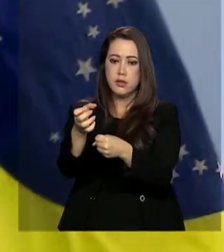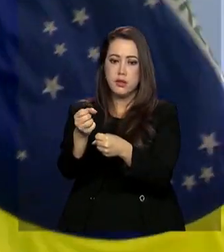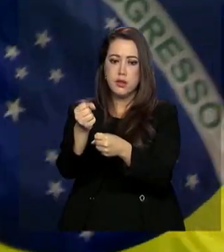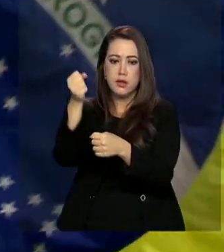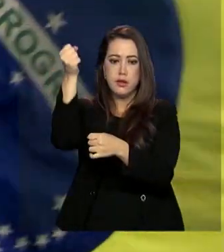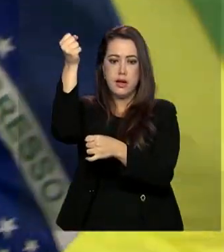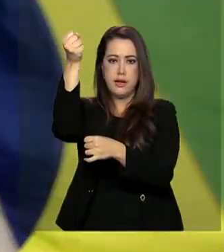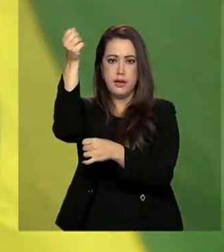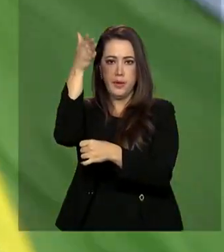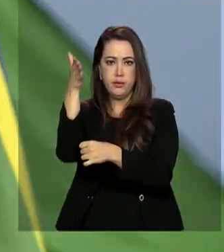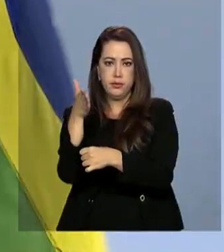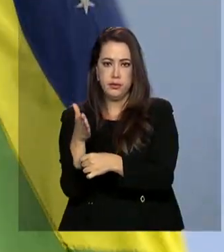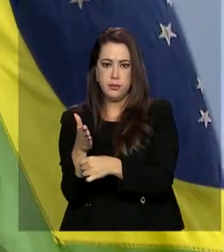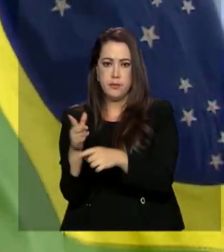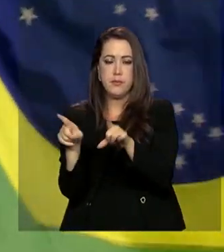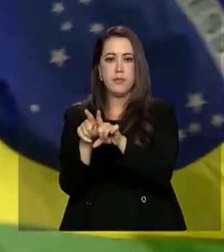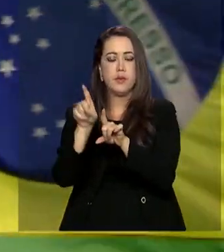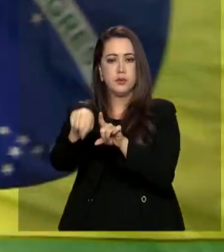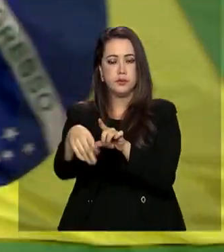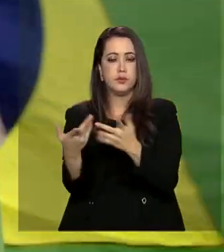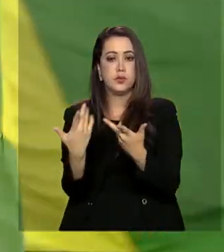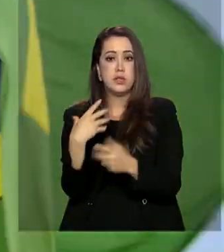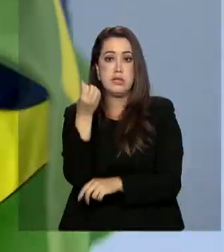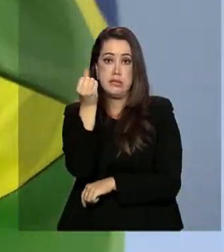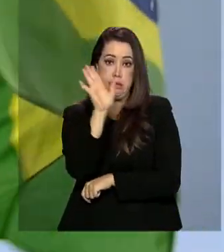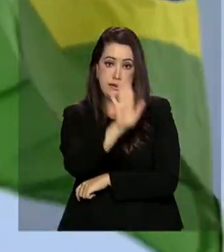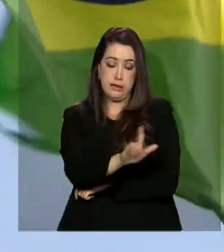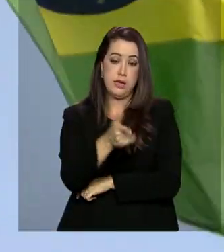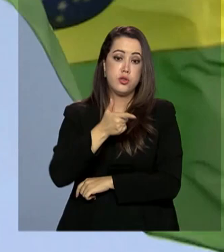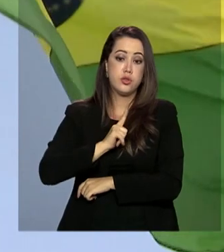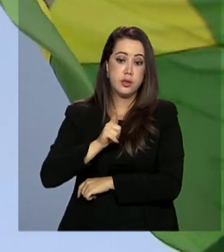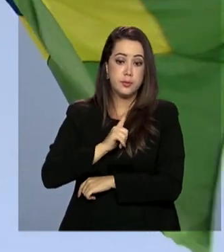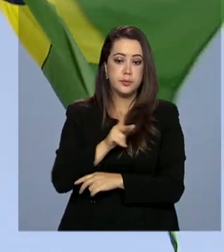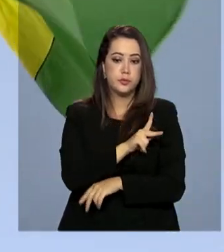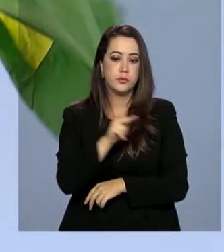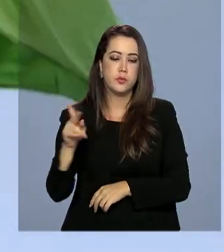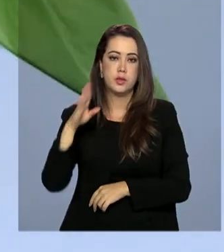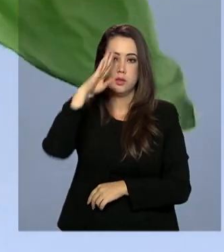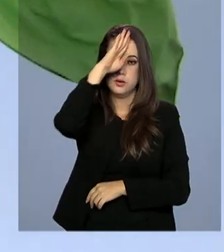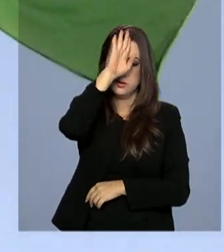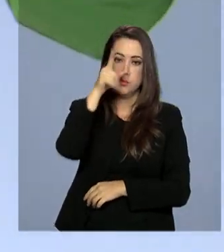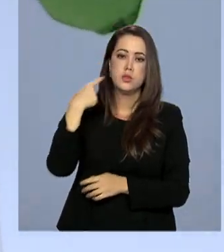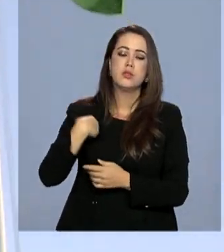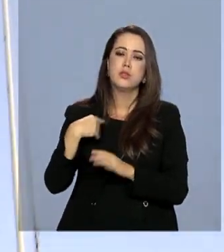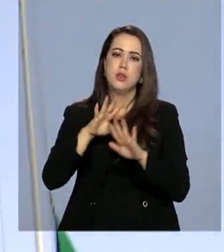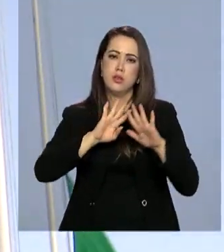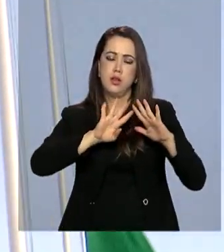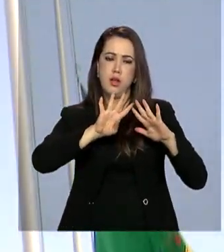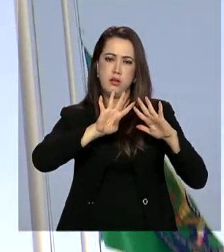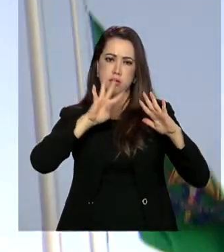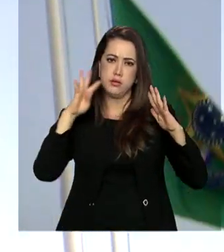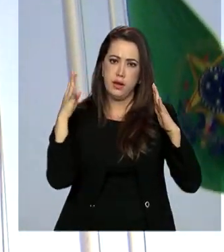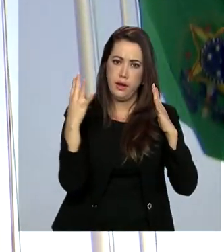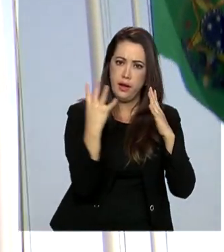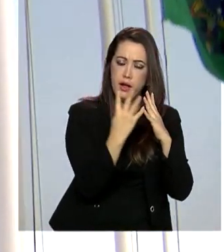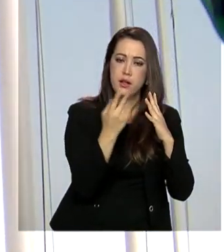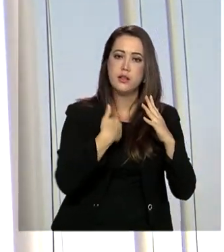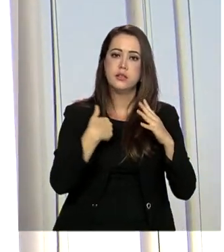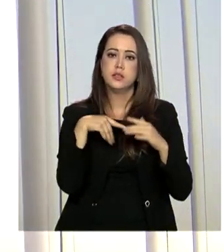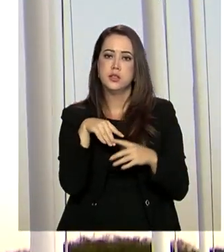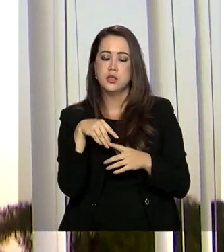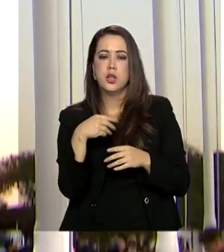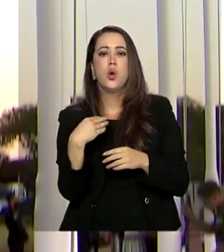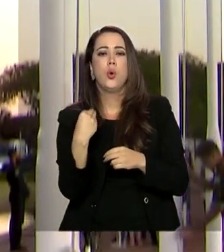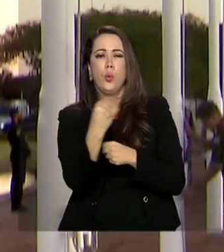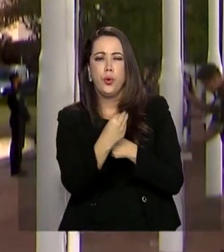bandeira nacional, que acontece às seis da tarde. O presidente ainda cumpre a quarentena e se recupera da Covid-19